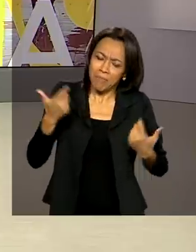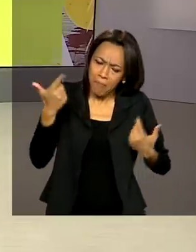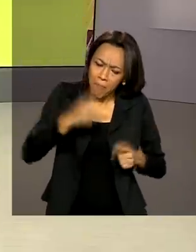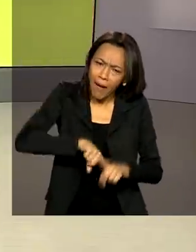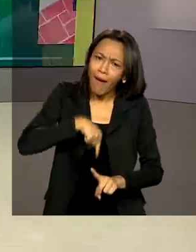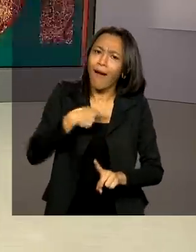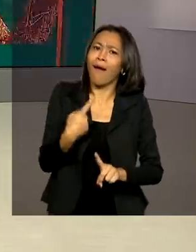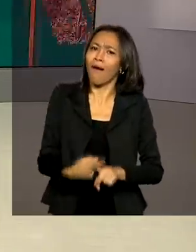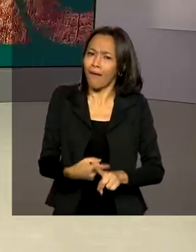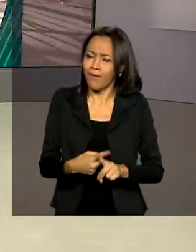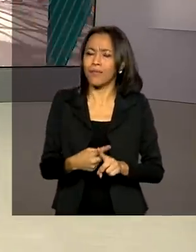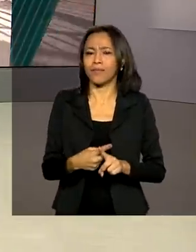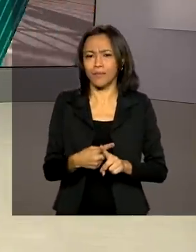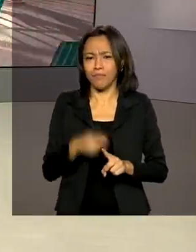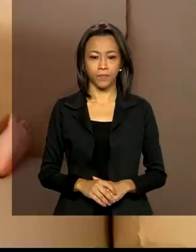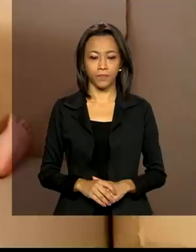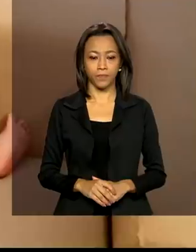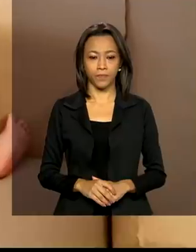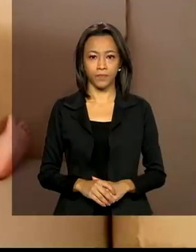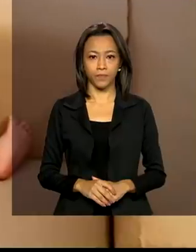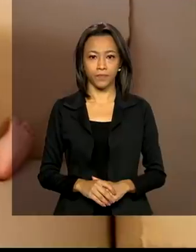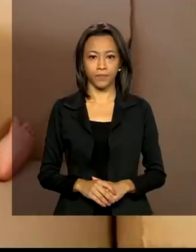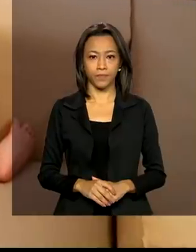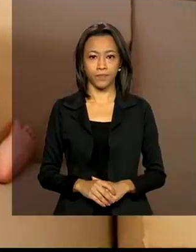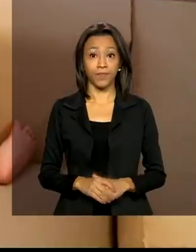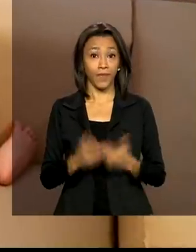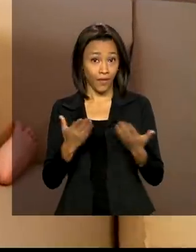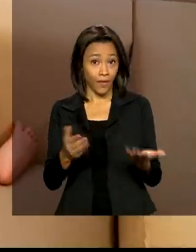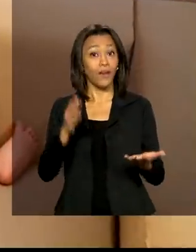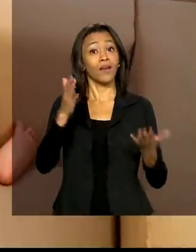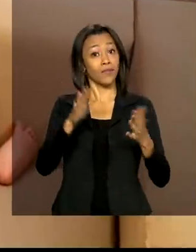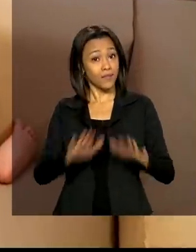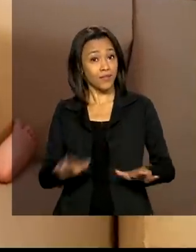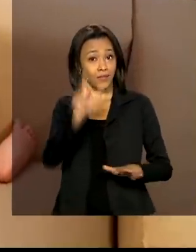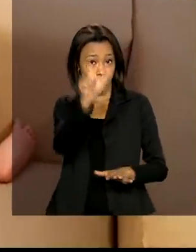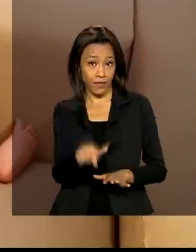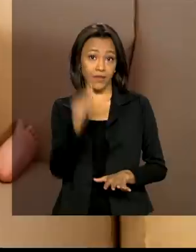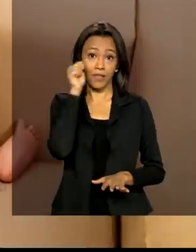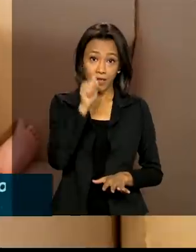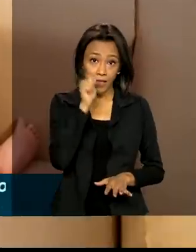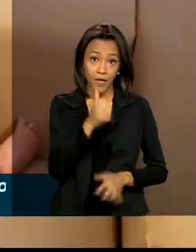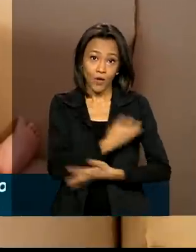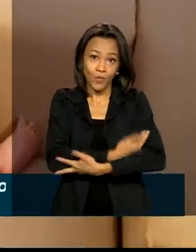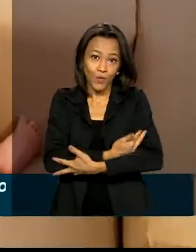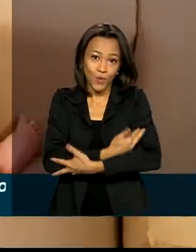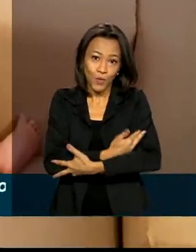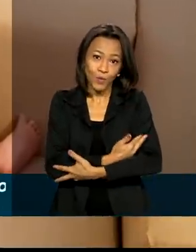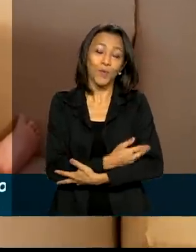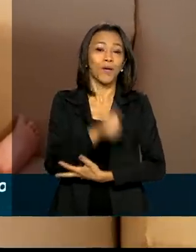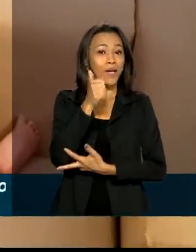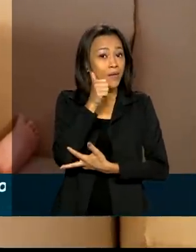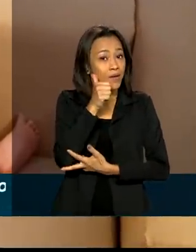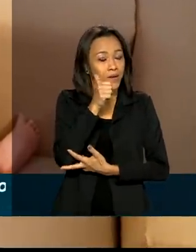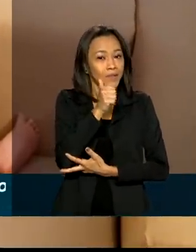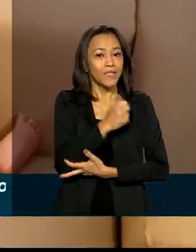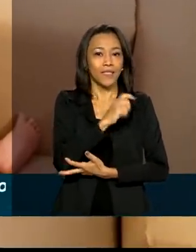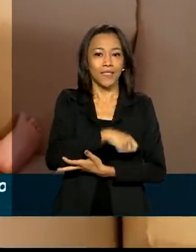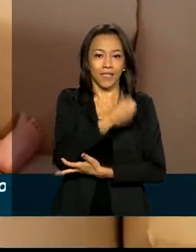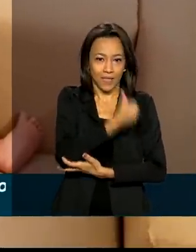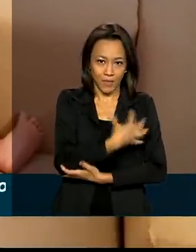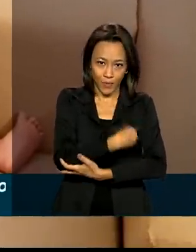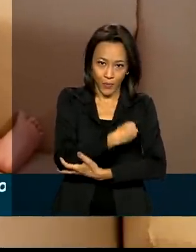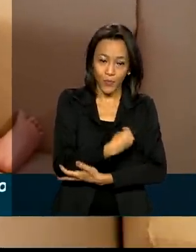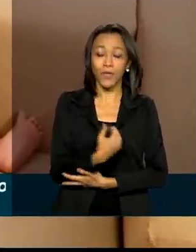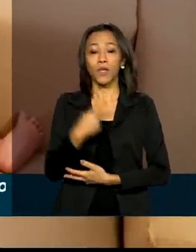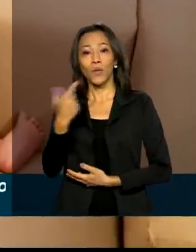mesmo em tempos de pandemia. É assim que a Paula amamenta a Isabela, de seis meses, e o